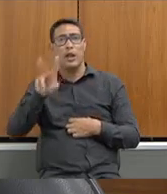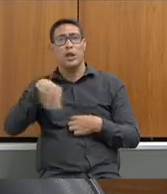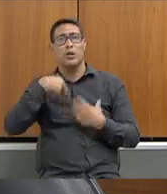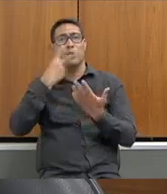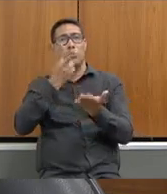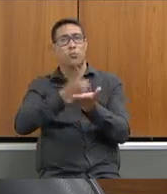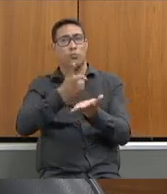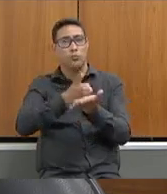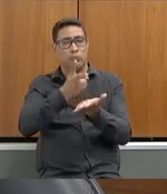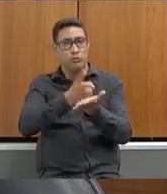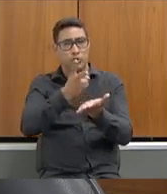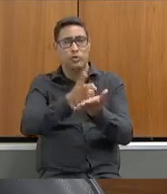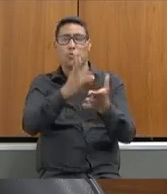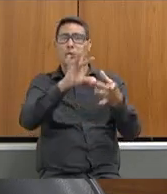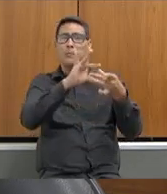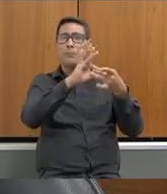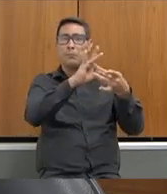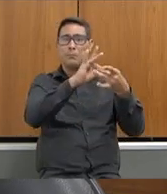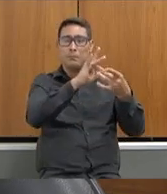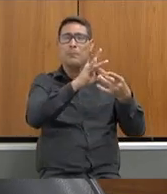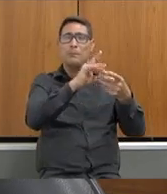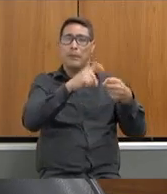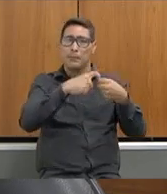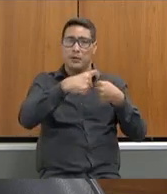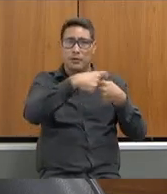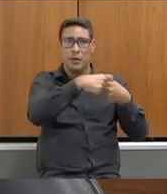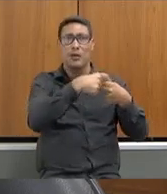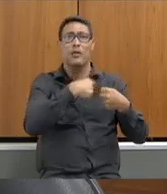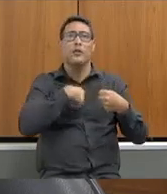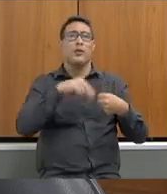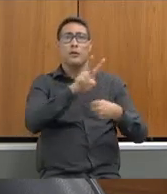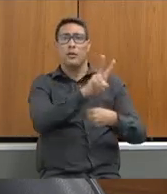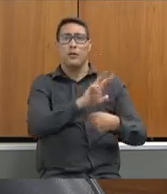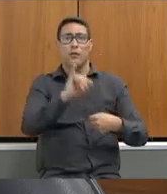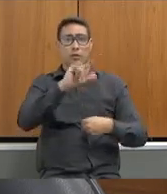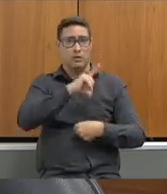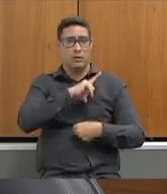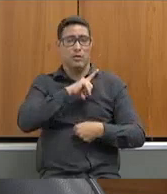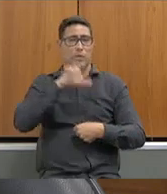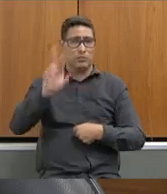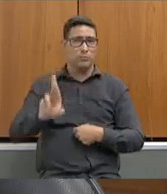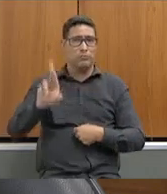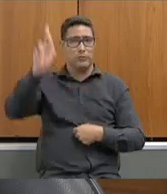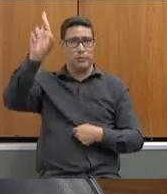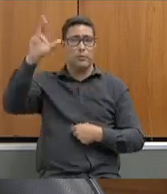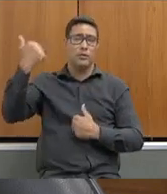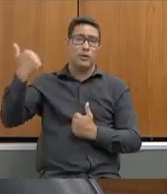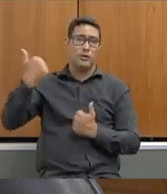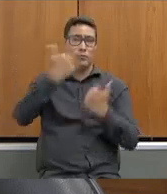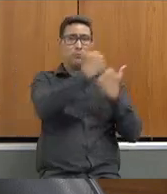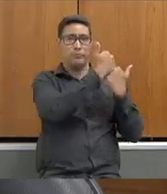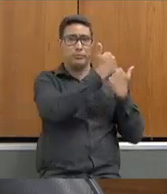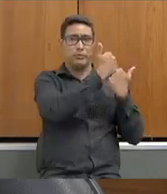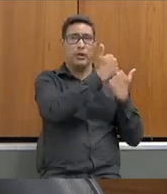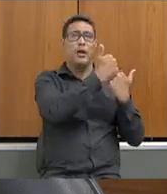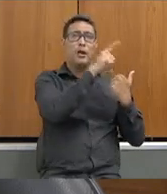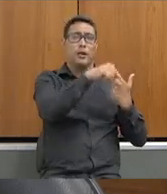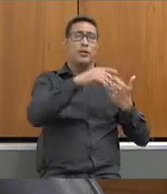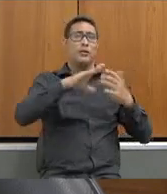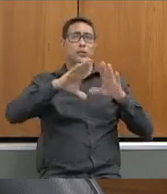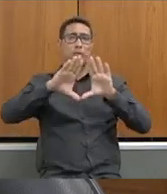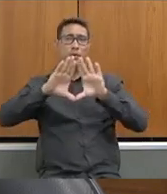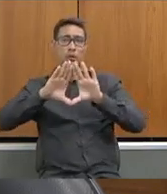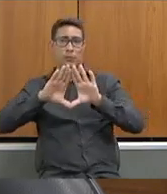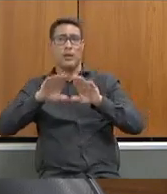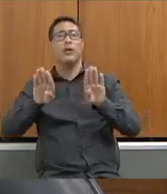Continuamos aí parceiros, terei um representante aqui na Assembleia também,